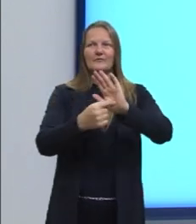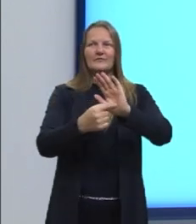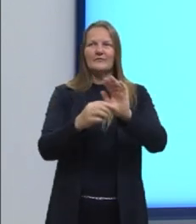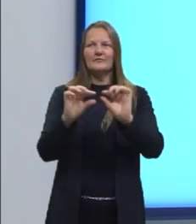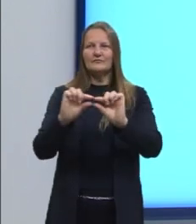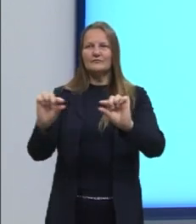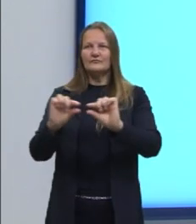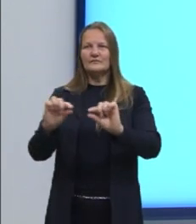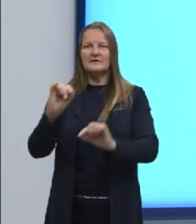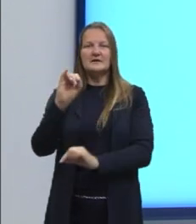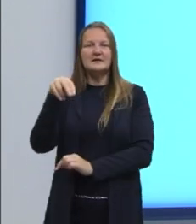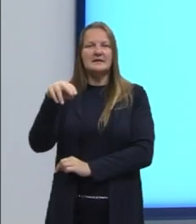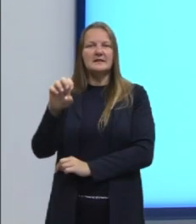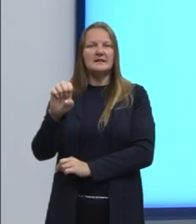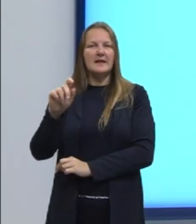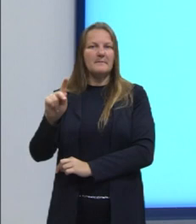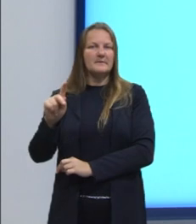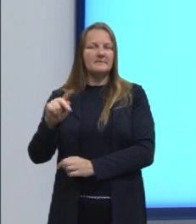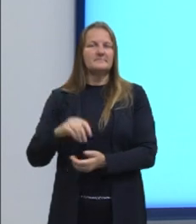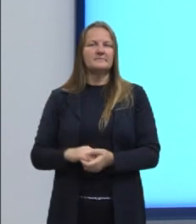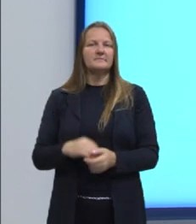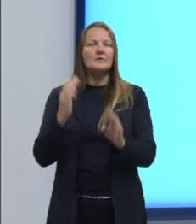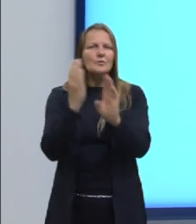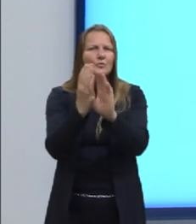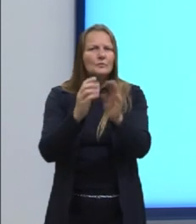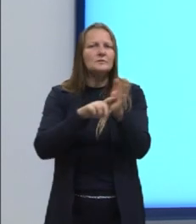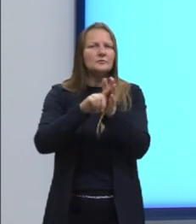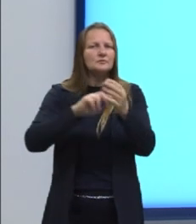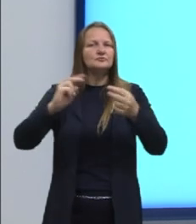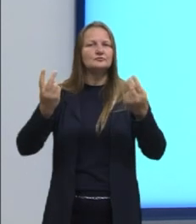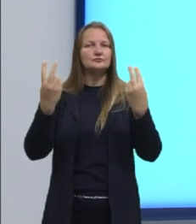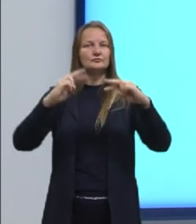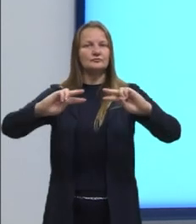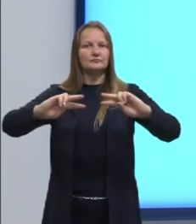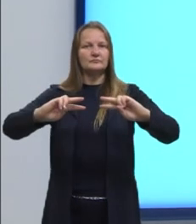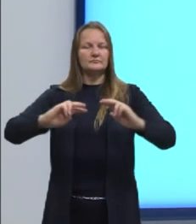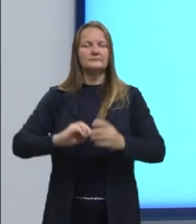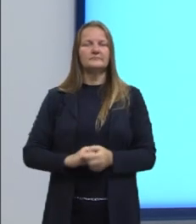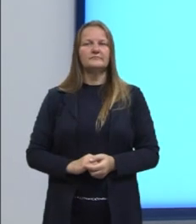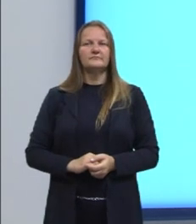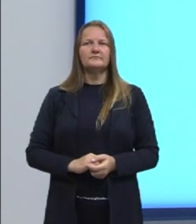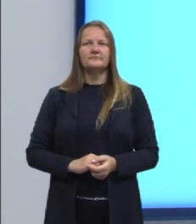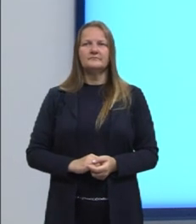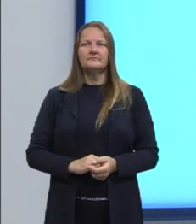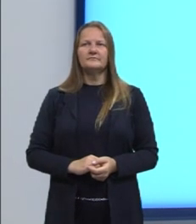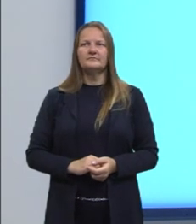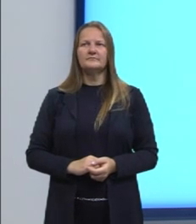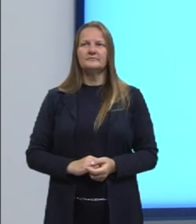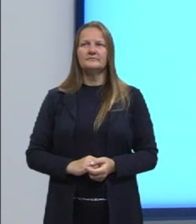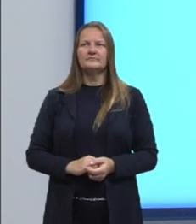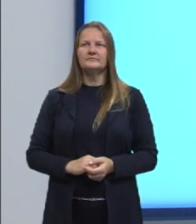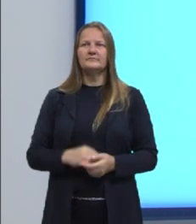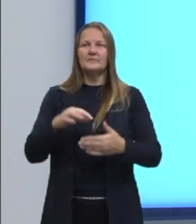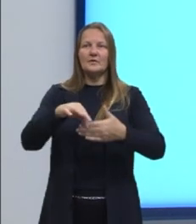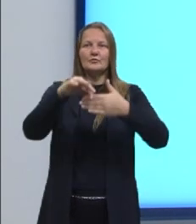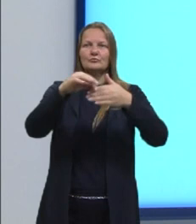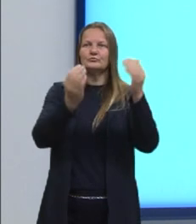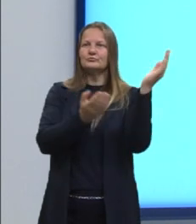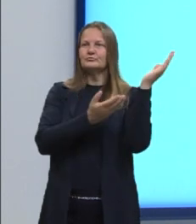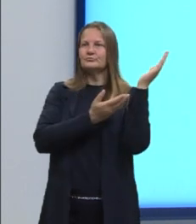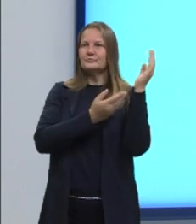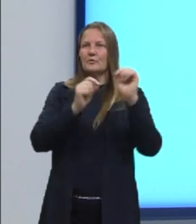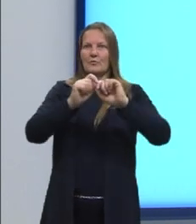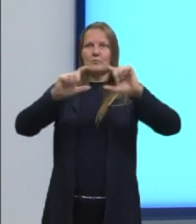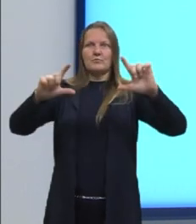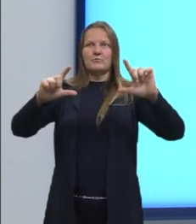né? Do INEP. Vocês também conseguem encontrar ali pelo link. Aqui, gente, eu até destaquei ela, deixei ela um pouquinho maior